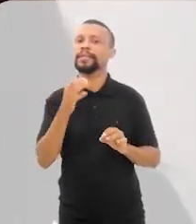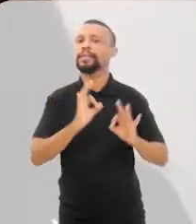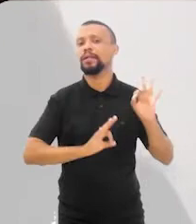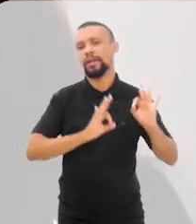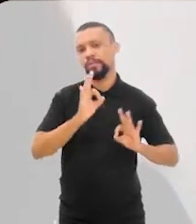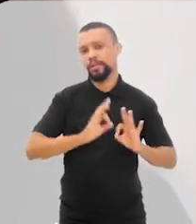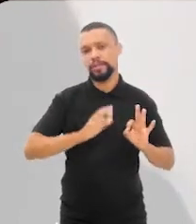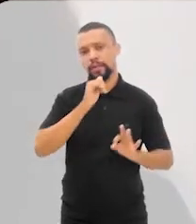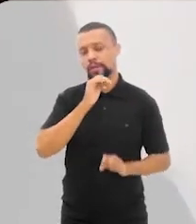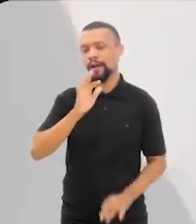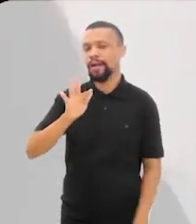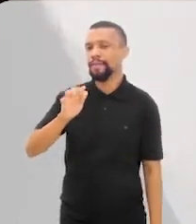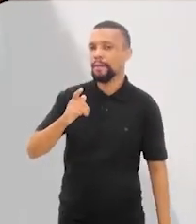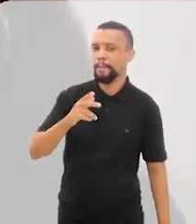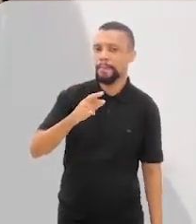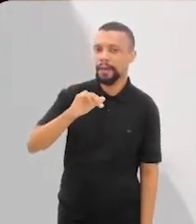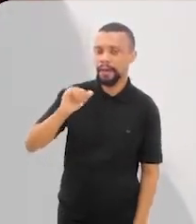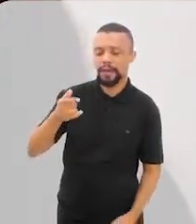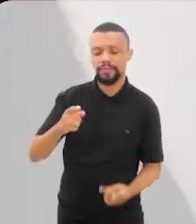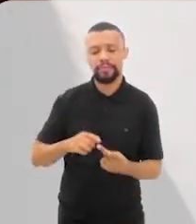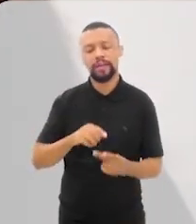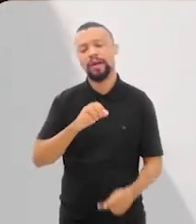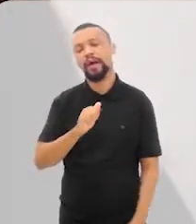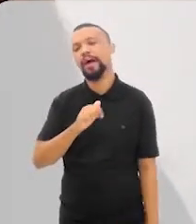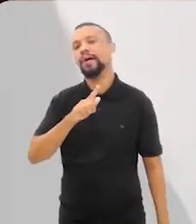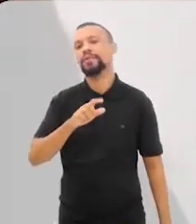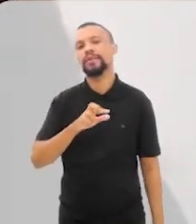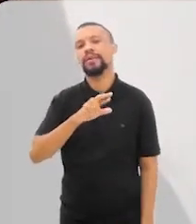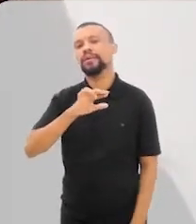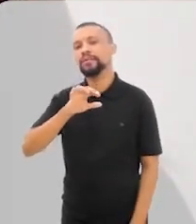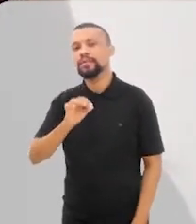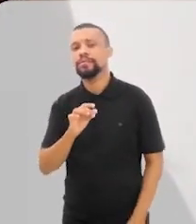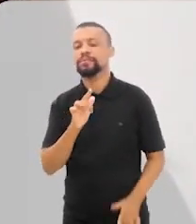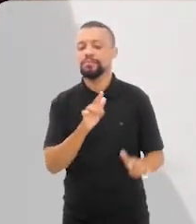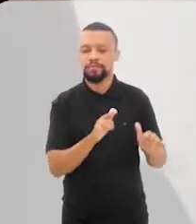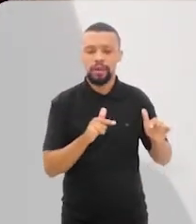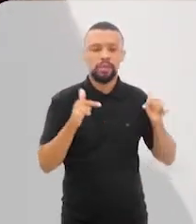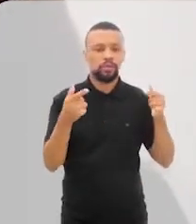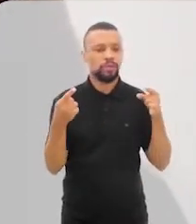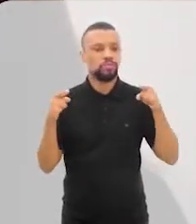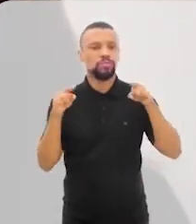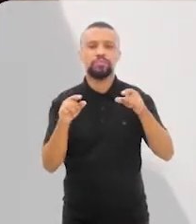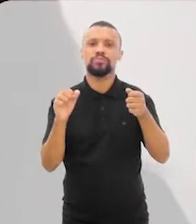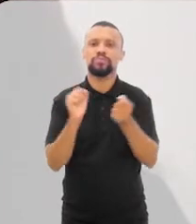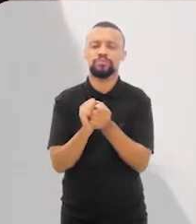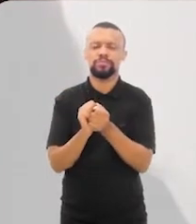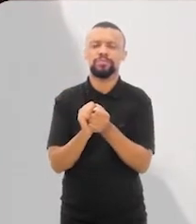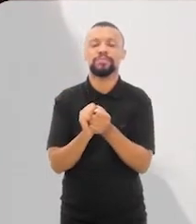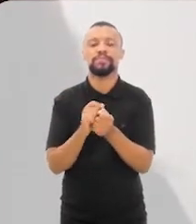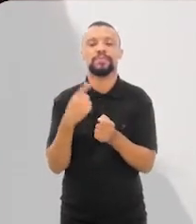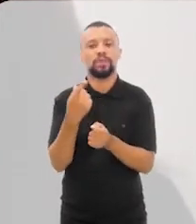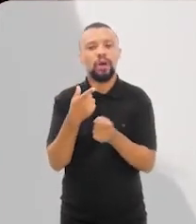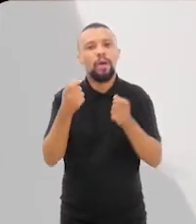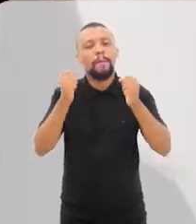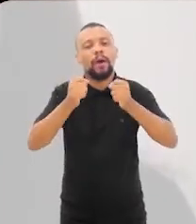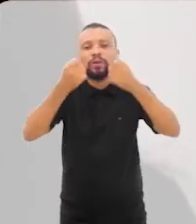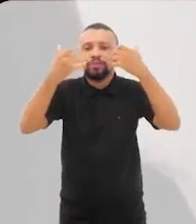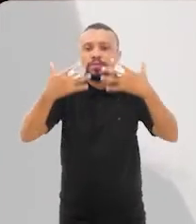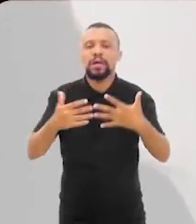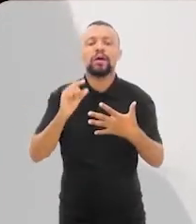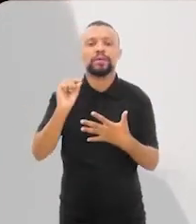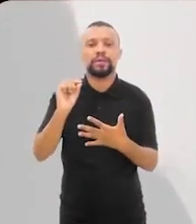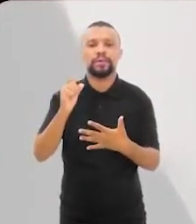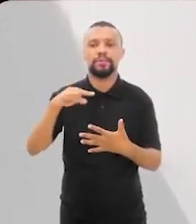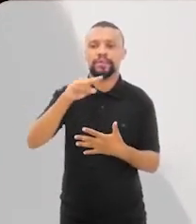discussão. Um exemplo é a FAPES, mas o outro é a Gerrio. A Gerrio também tem atuado nesse sentido. Então, o que a gente